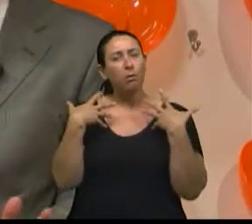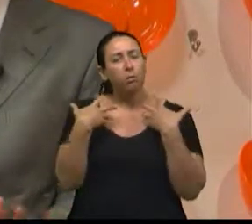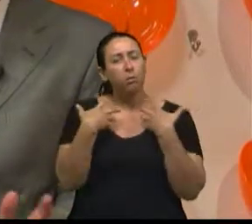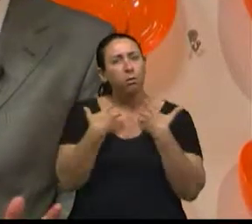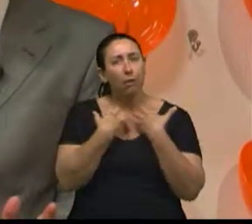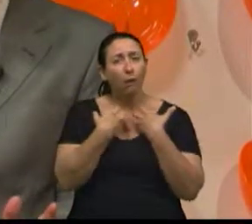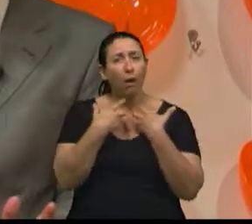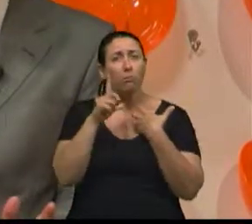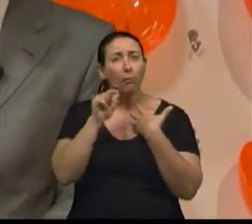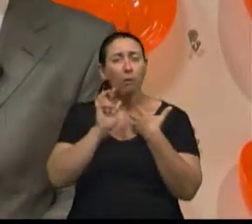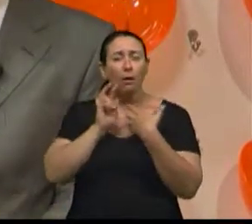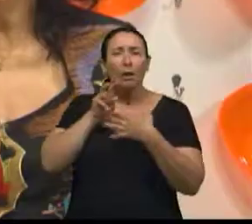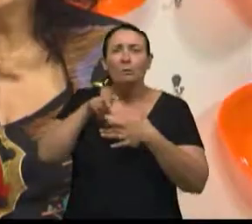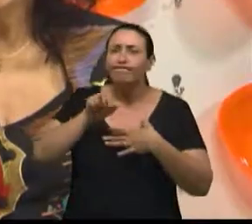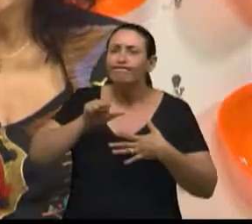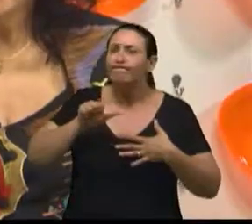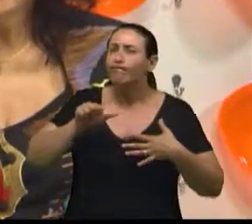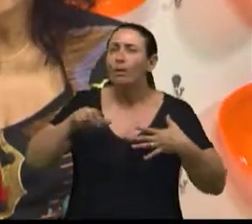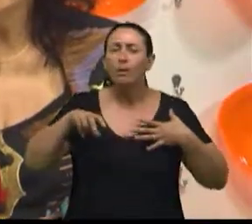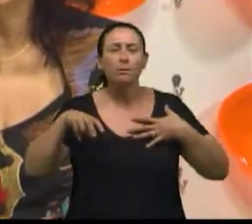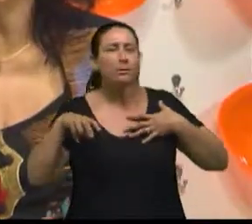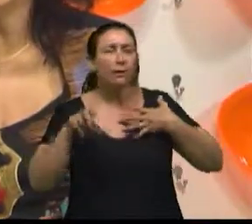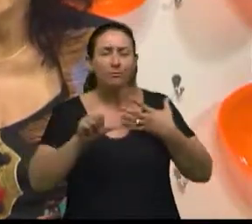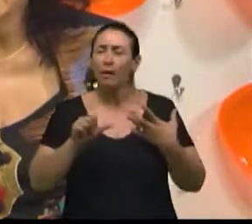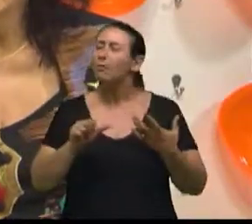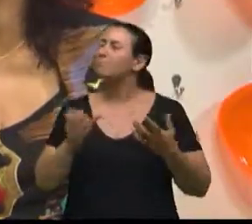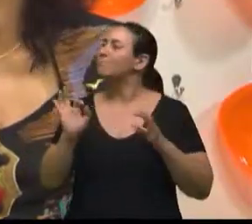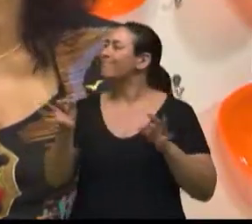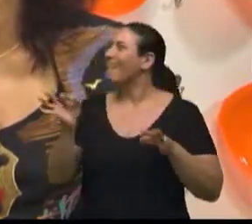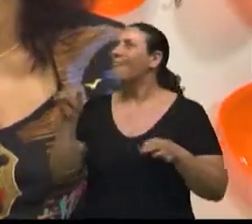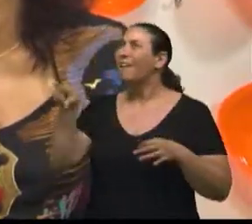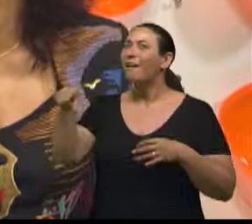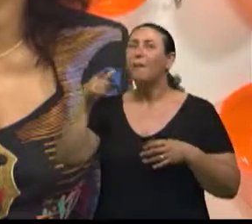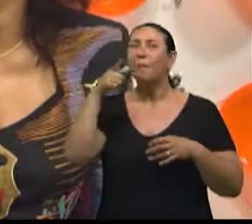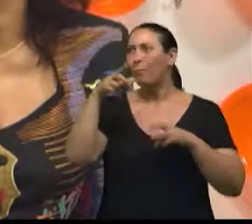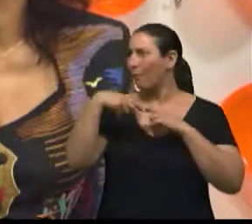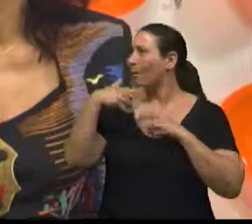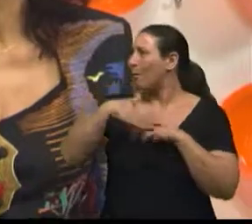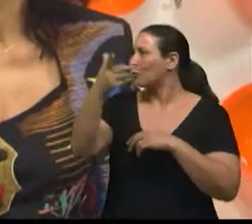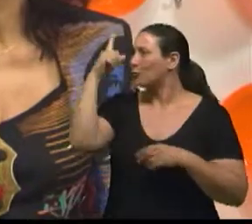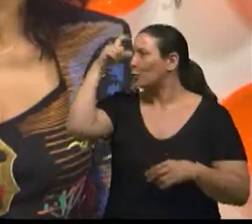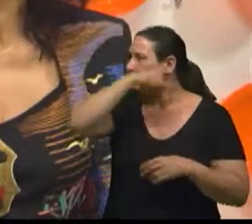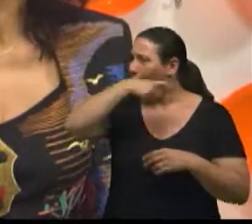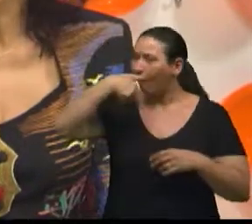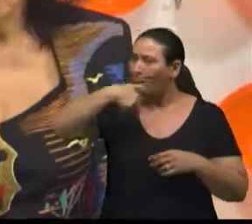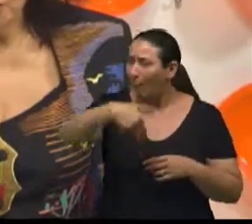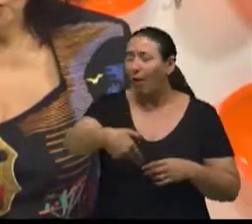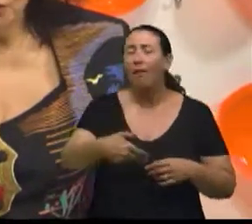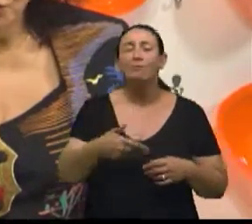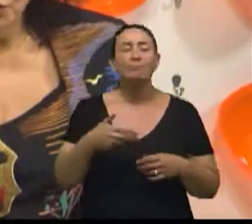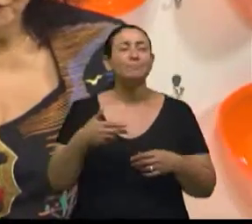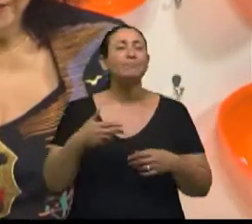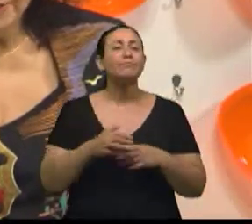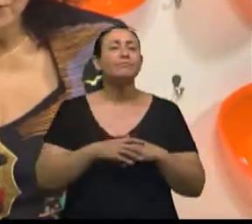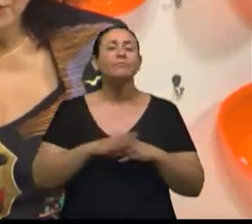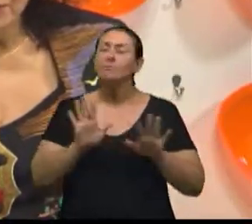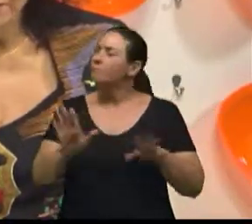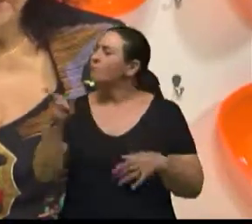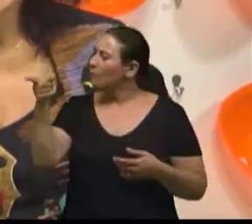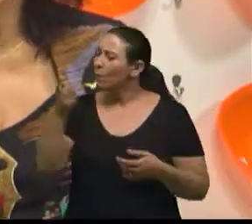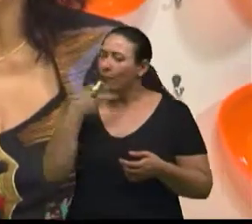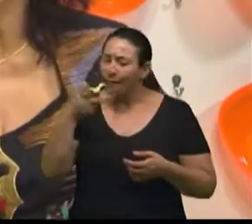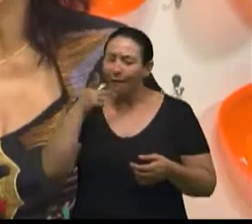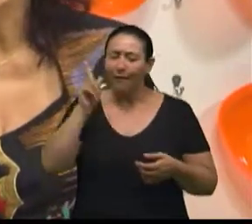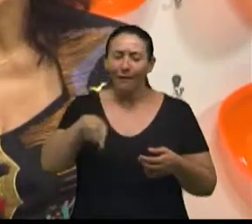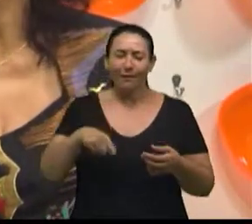desaprende e não volta mais. Aí já tem o efeito colateral, que é de ter mais dificuldade para caminhar. dificuldade. Doutor, o senhor fala essa coisa